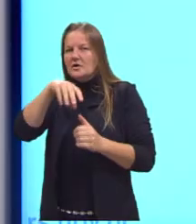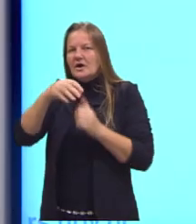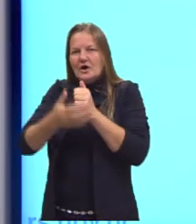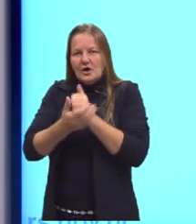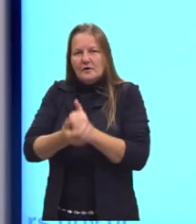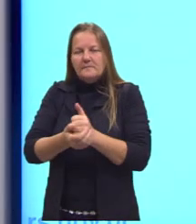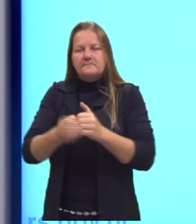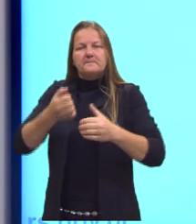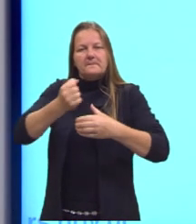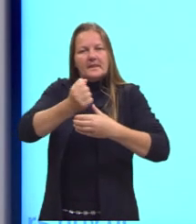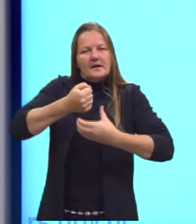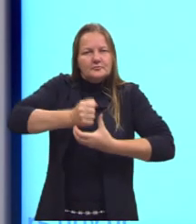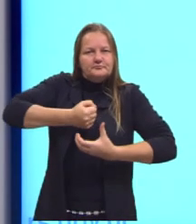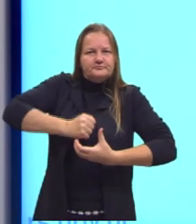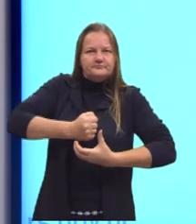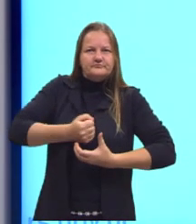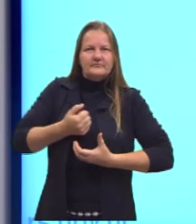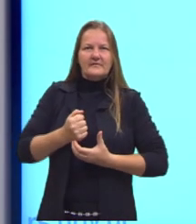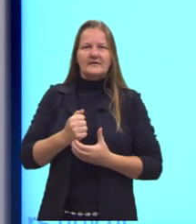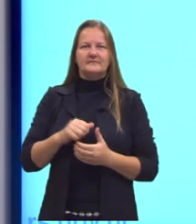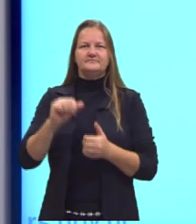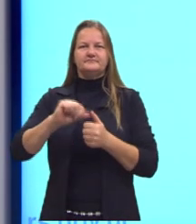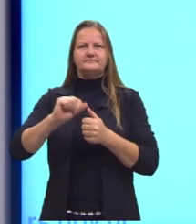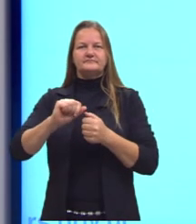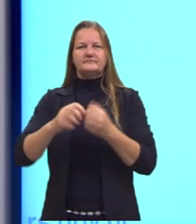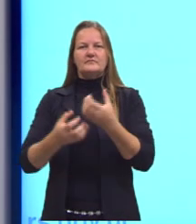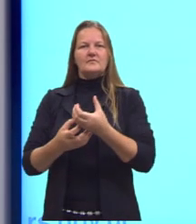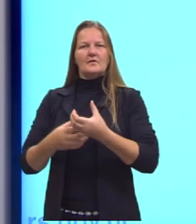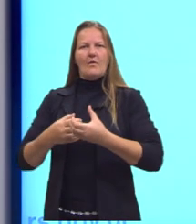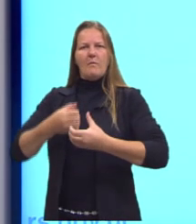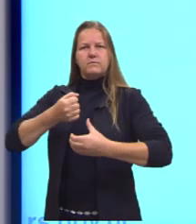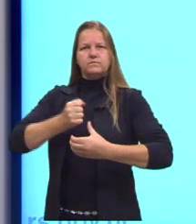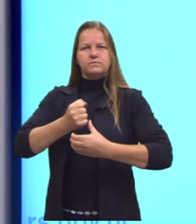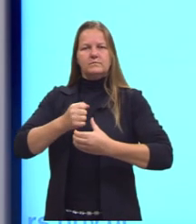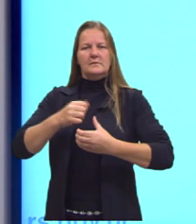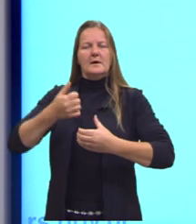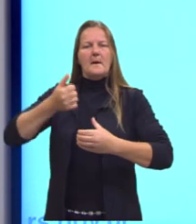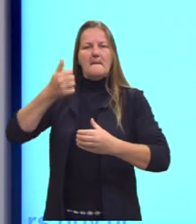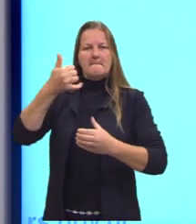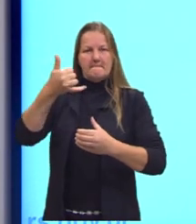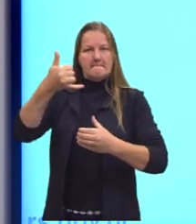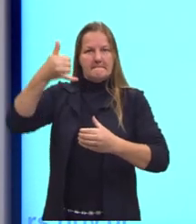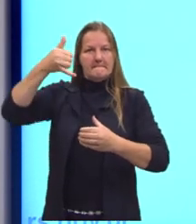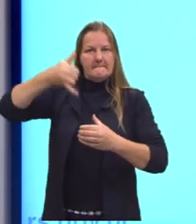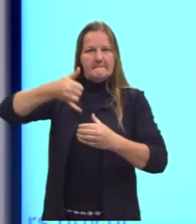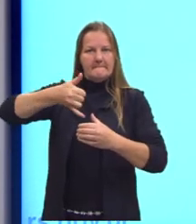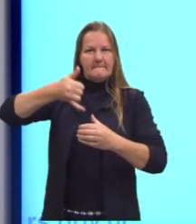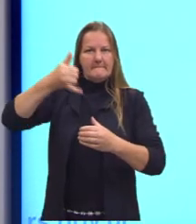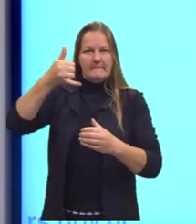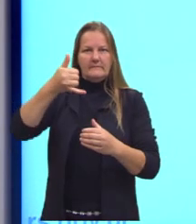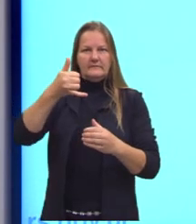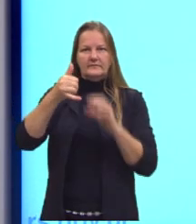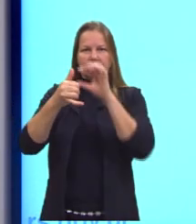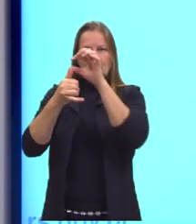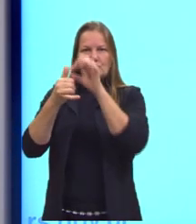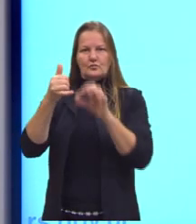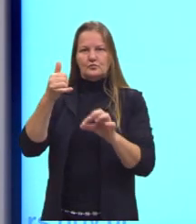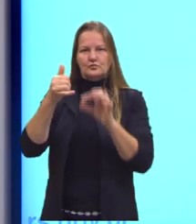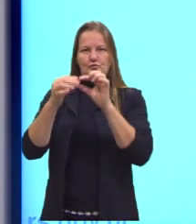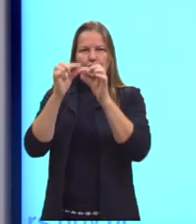prepara o chimarrão utilizando uma cuia, uma bomba, que é uma espécie de um canudo,